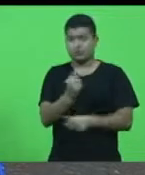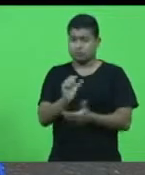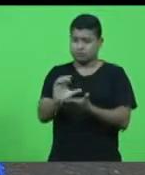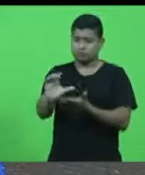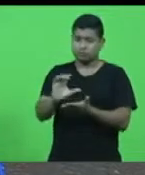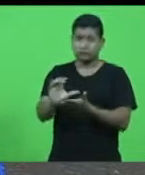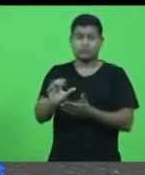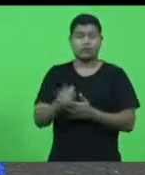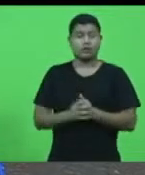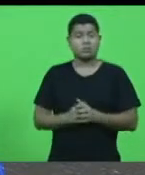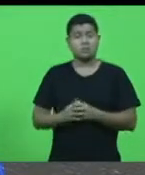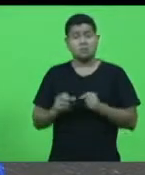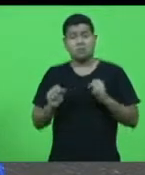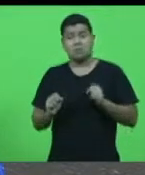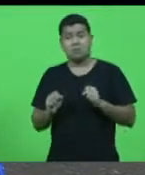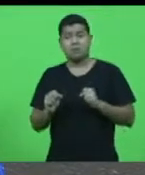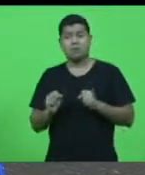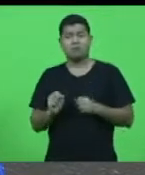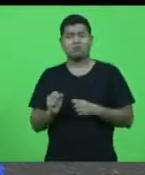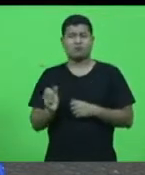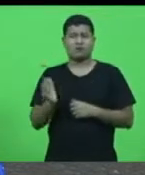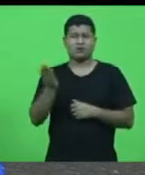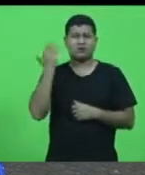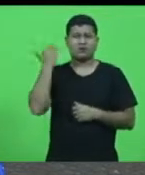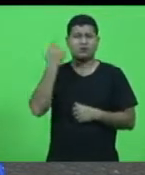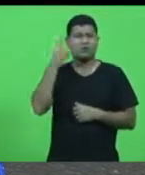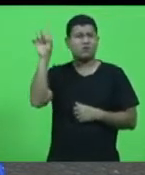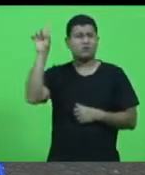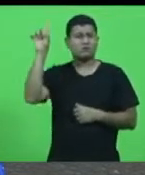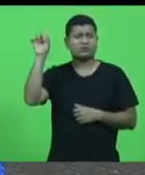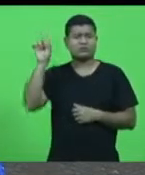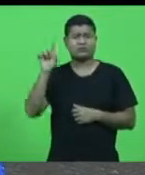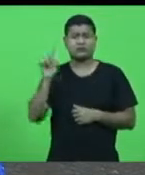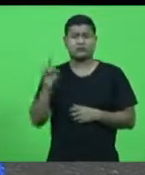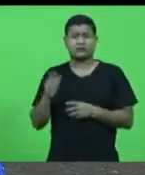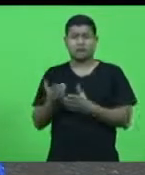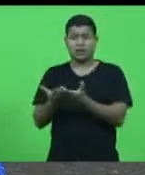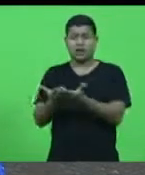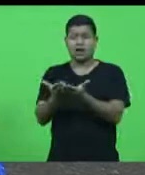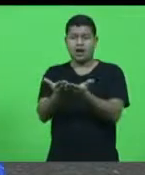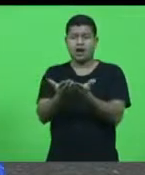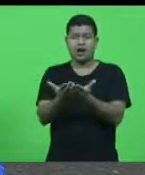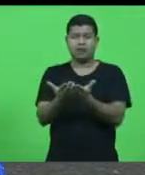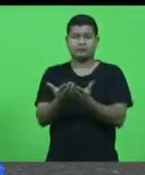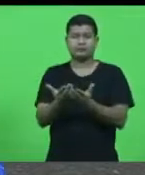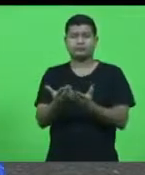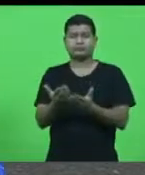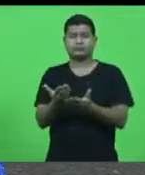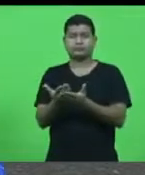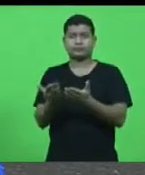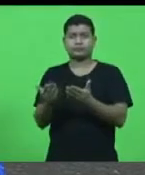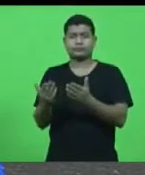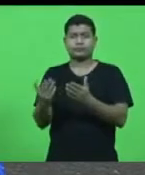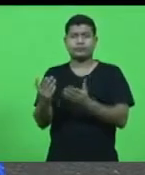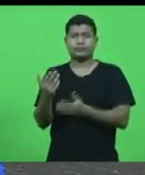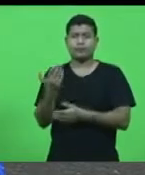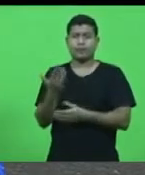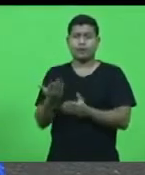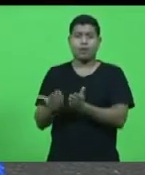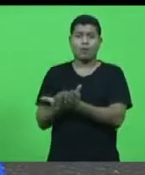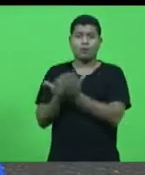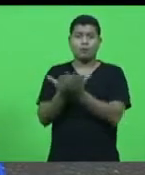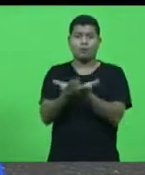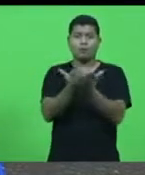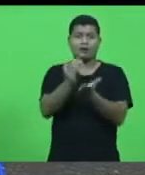Talvez o último deles tenha sido a bacia de evolução do porto de